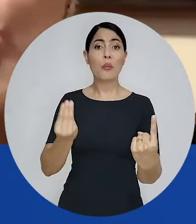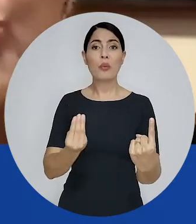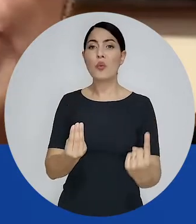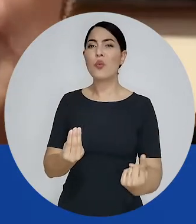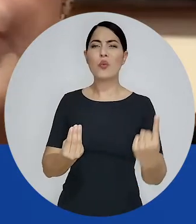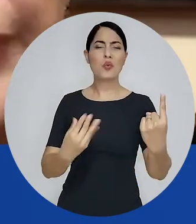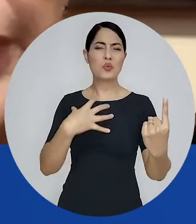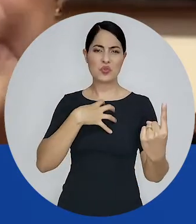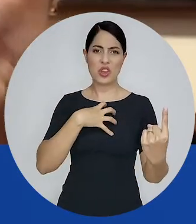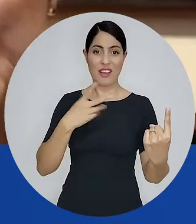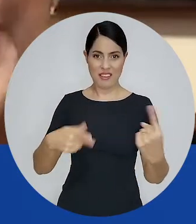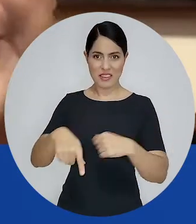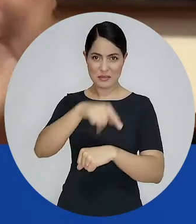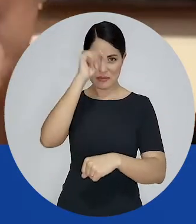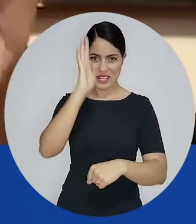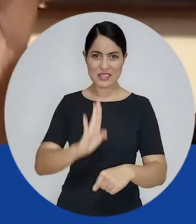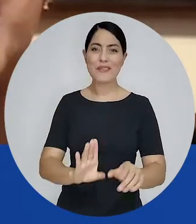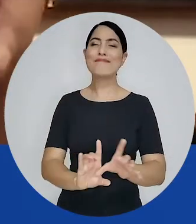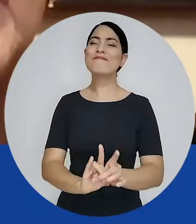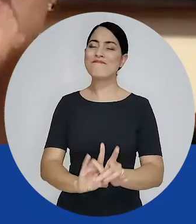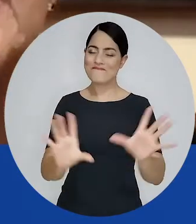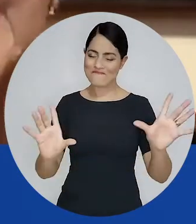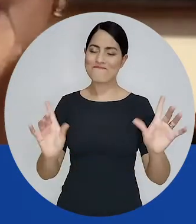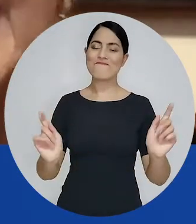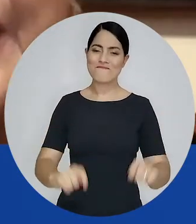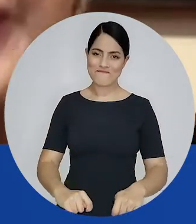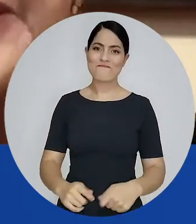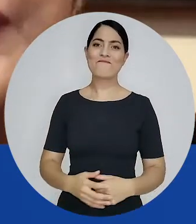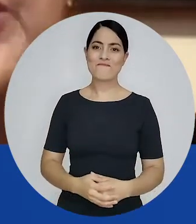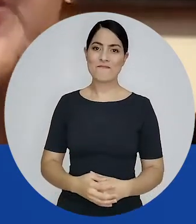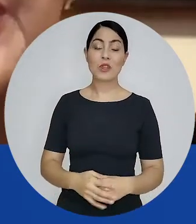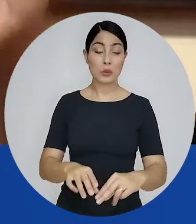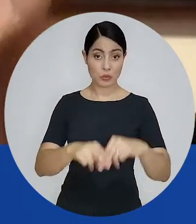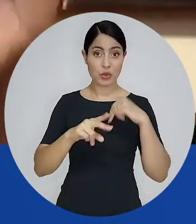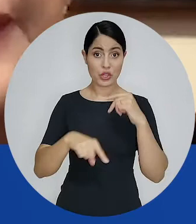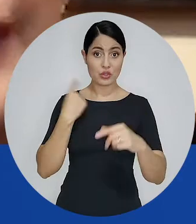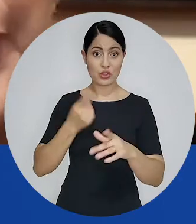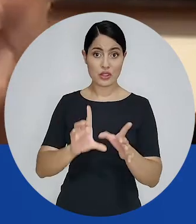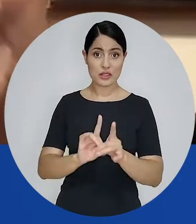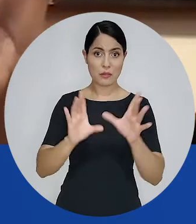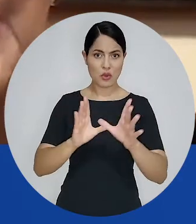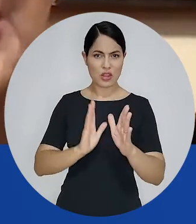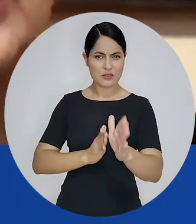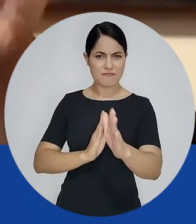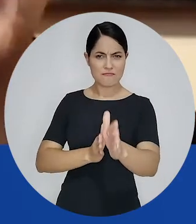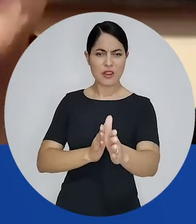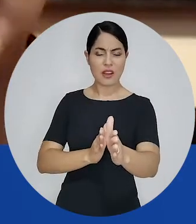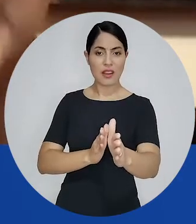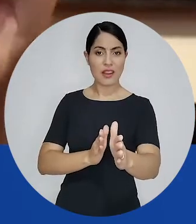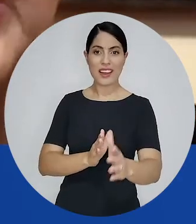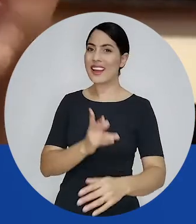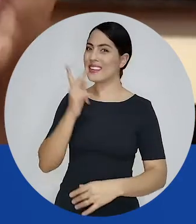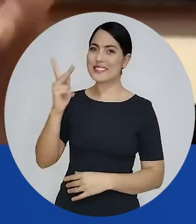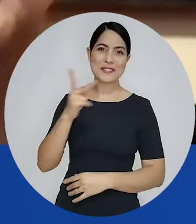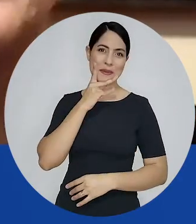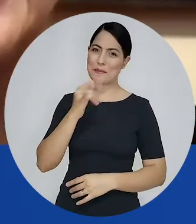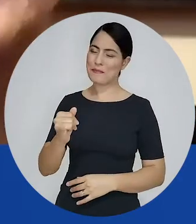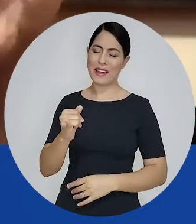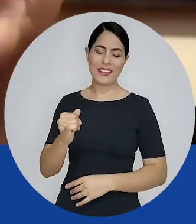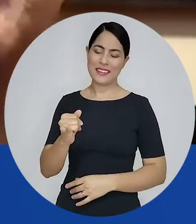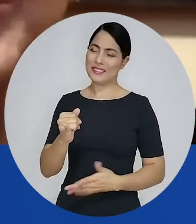uma solução no Brasil é a democracia. E aí passamos a trilhar esse caminho. Seu pai não teve essa